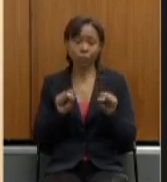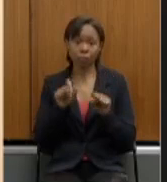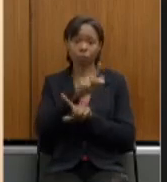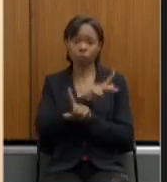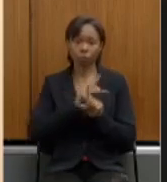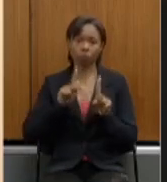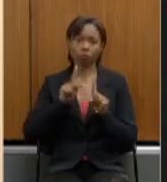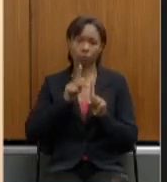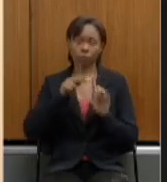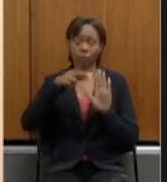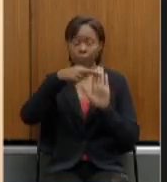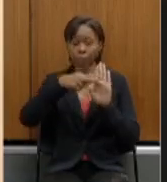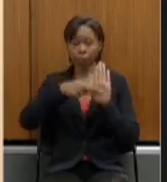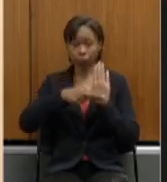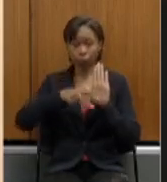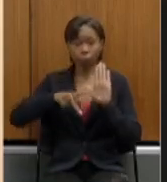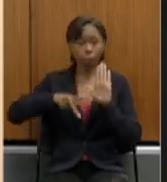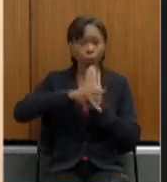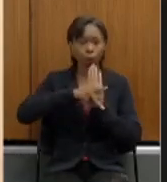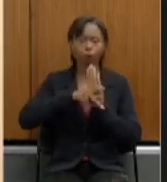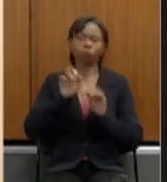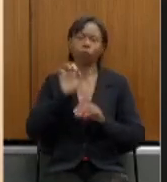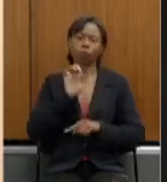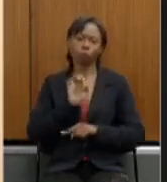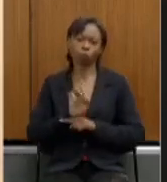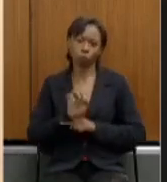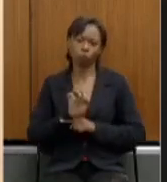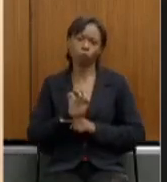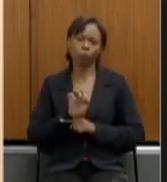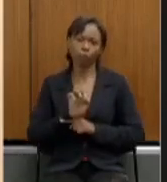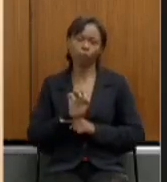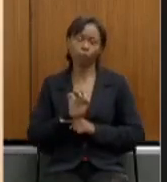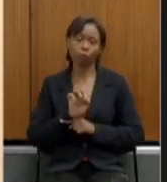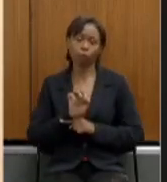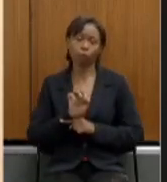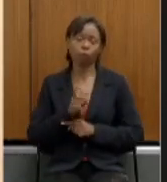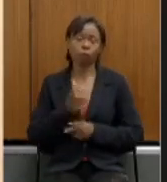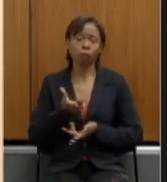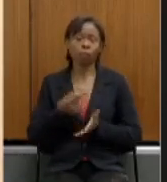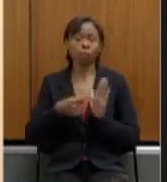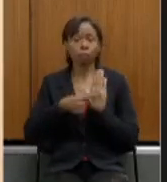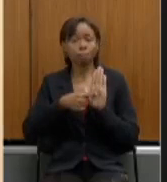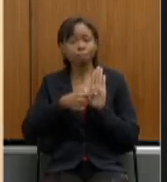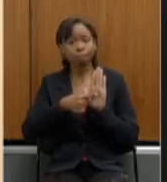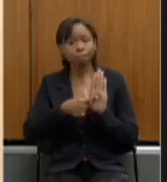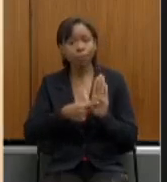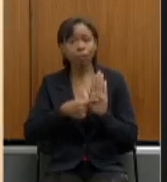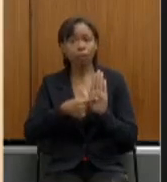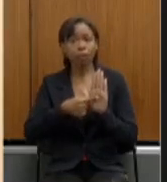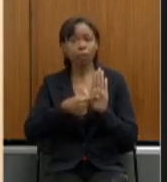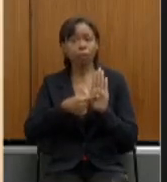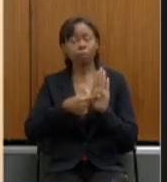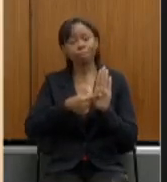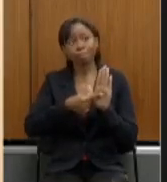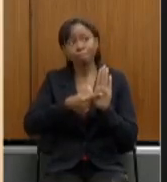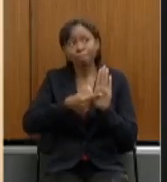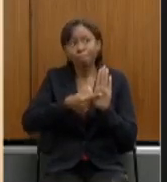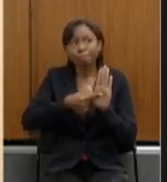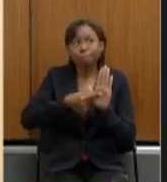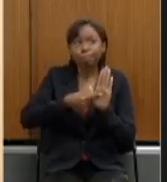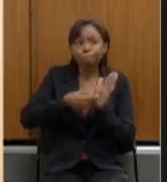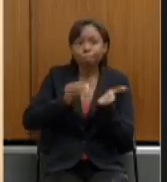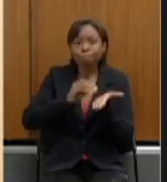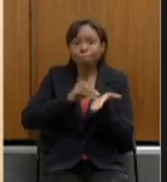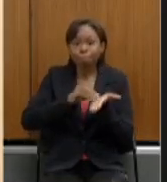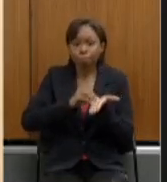regimes próprios de estado que contenham que apresentem déficit como o Rio Grande do